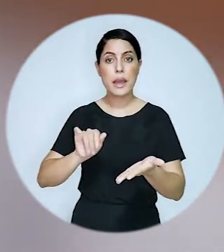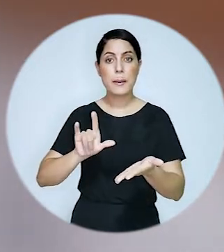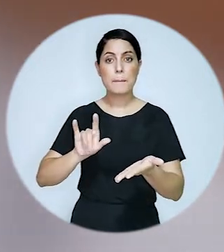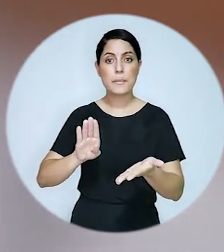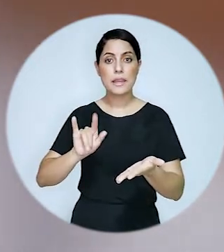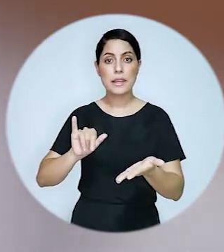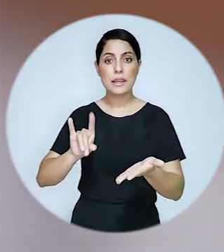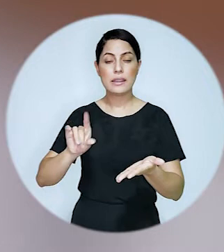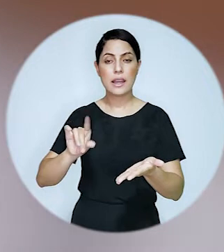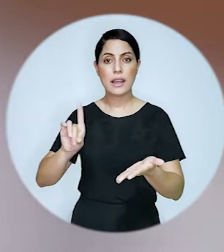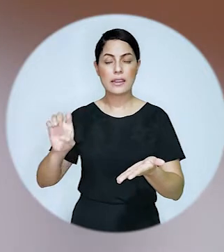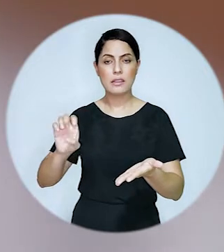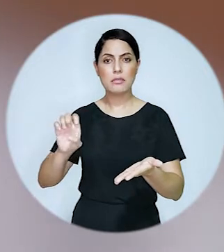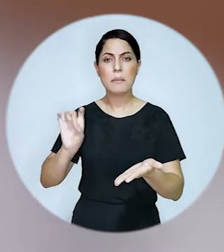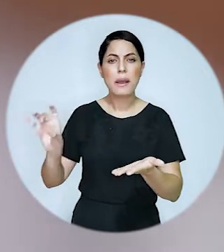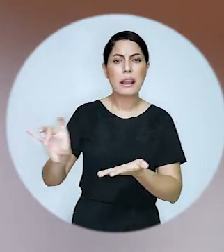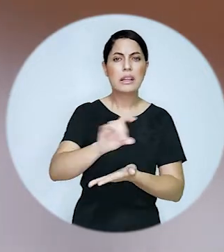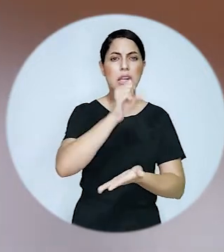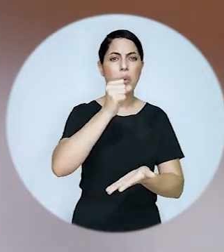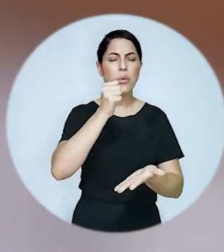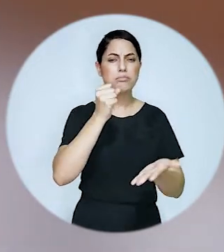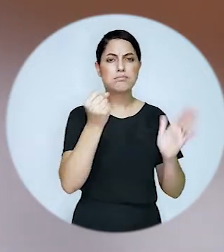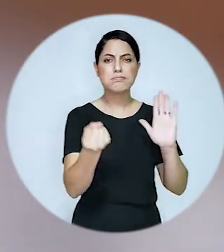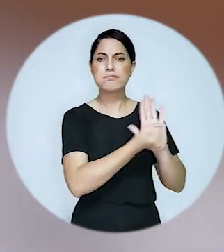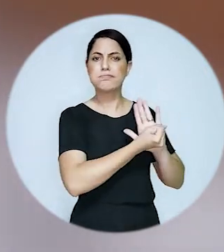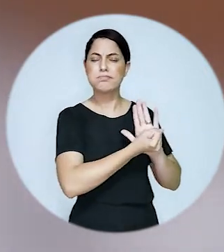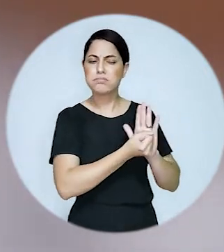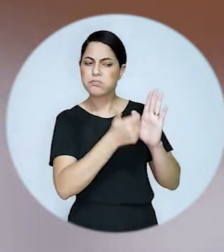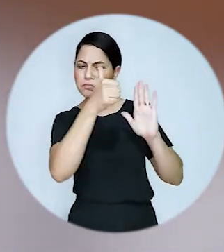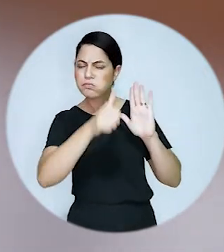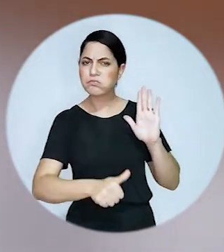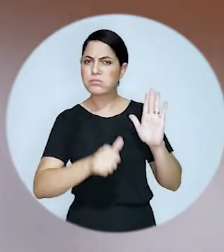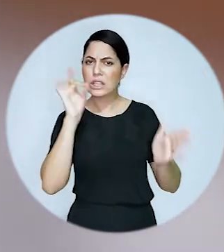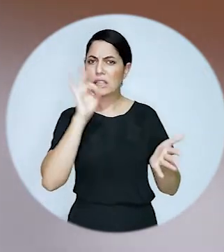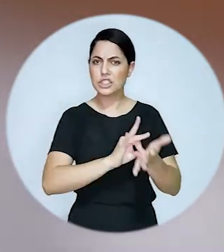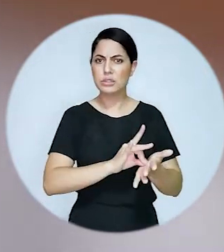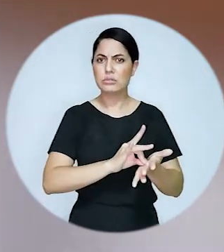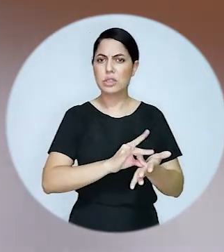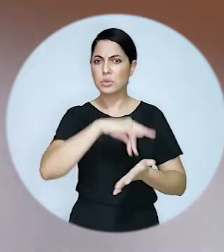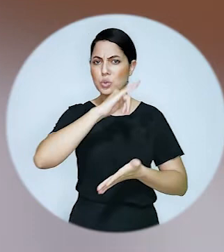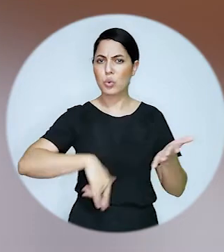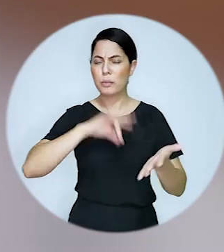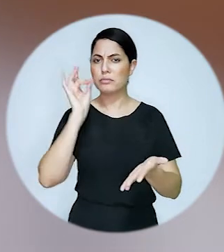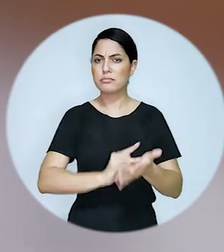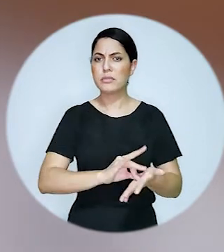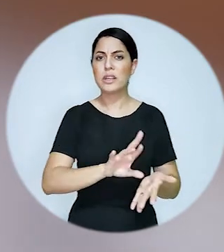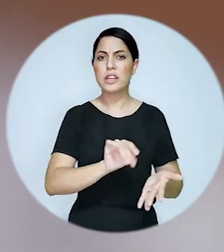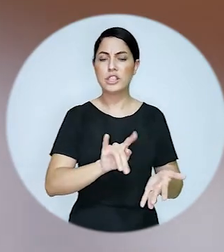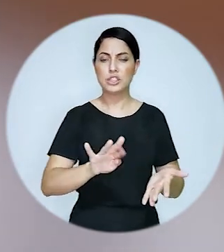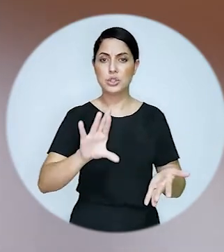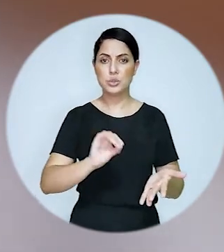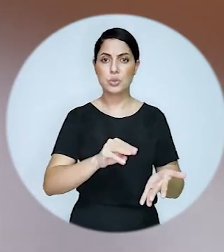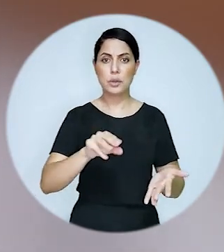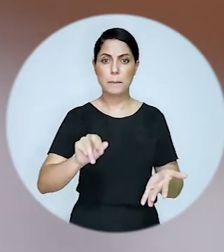viabilidade para cada uma das demandas de registro de marca. Afinal, aquela pesquisa básica que muitas